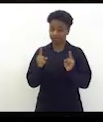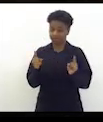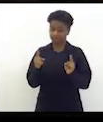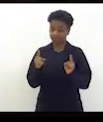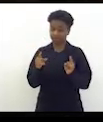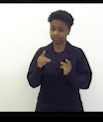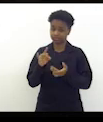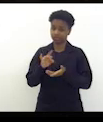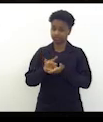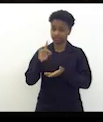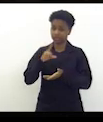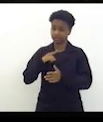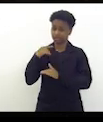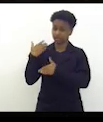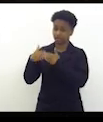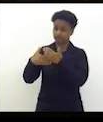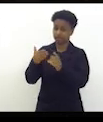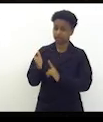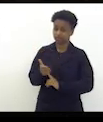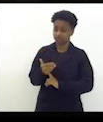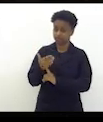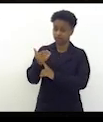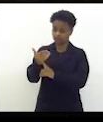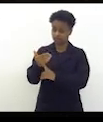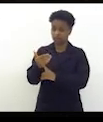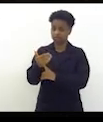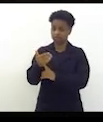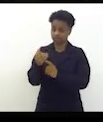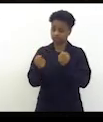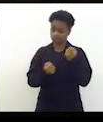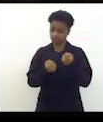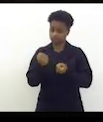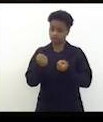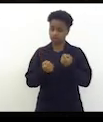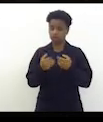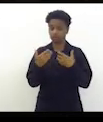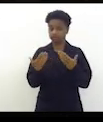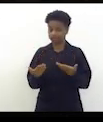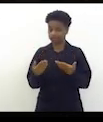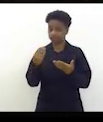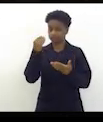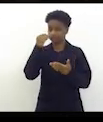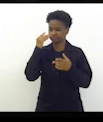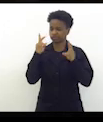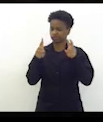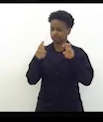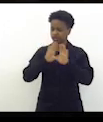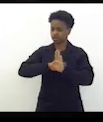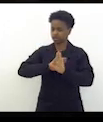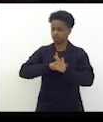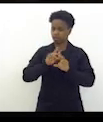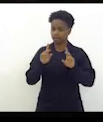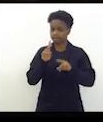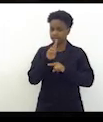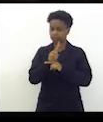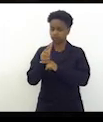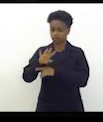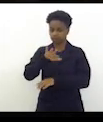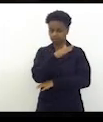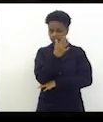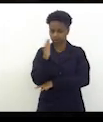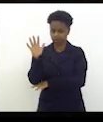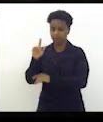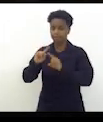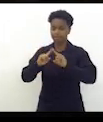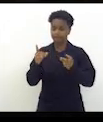os avanços tecnológicos dos veículos e a título de proteger o ambiente passou a ser elemento de extorsão